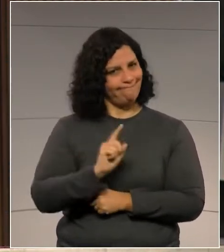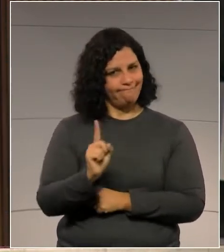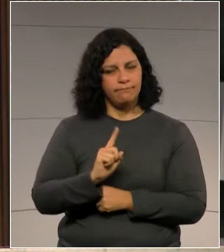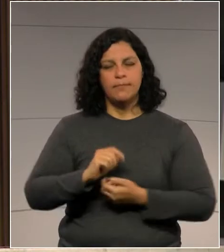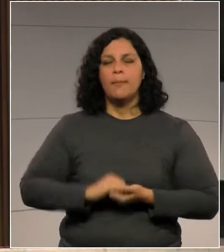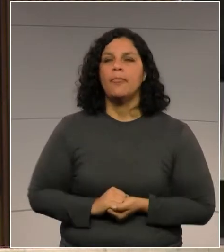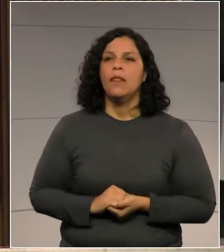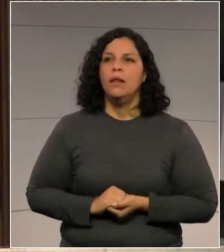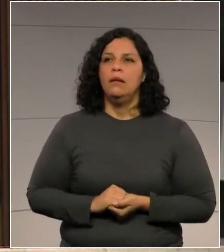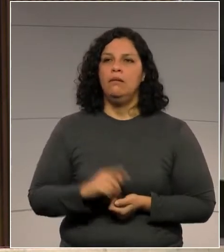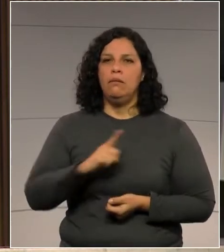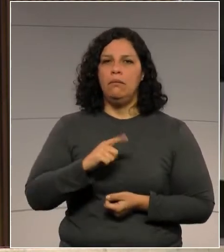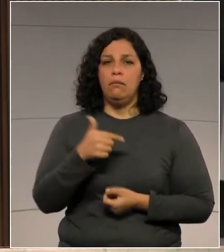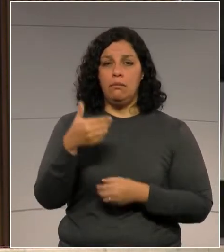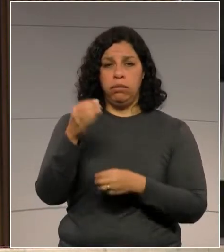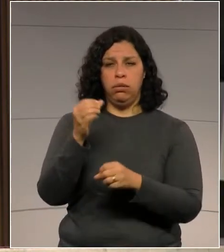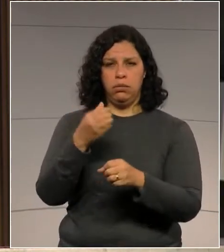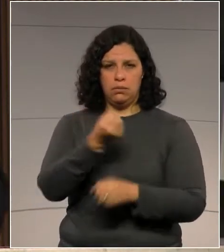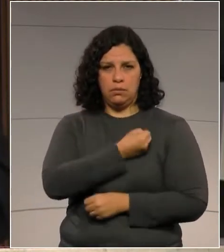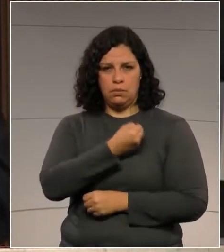Está lá na 103,